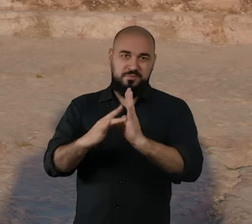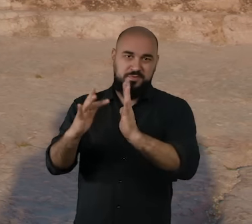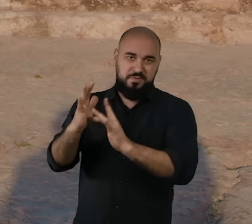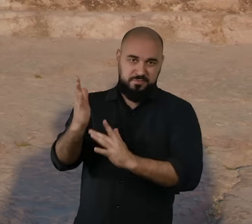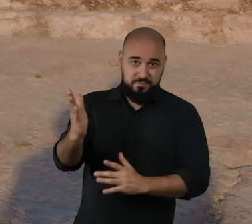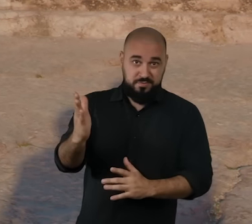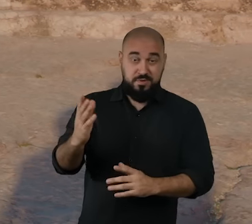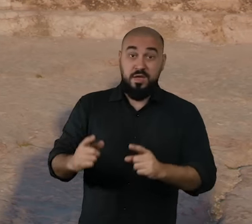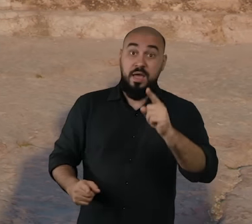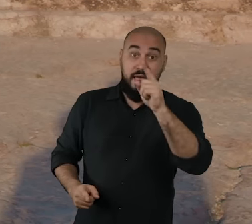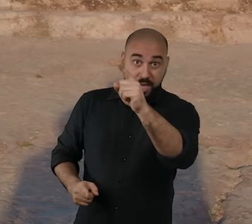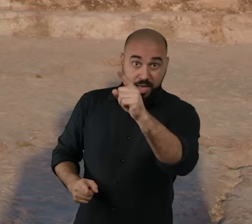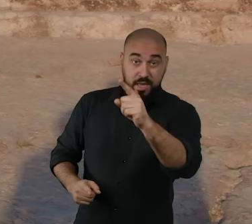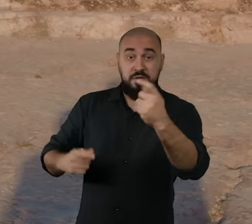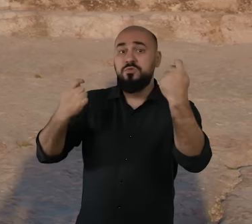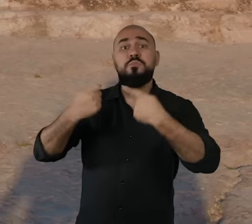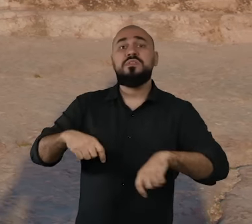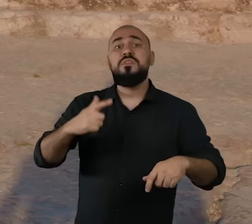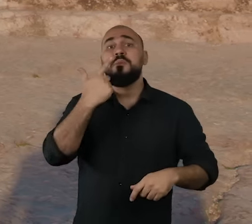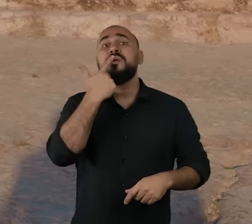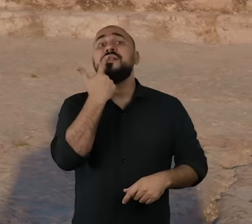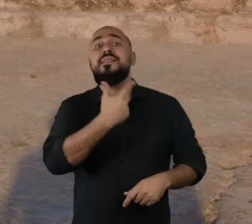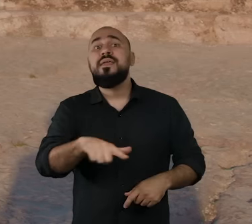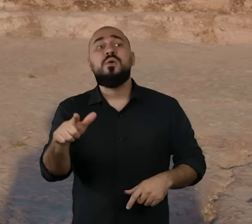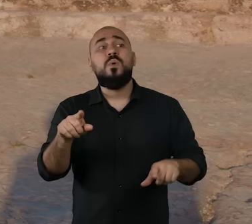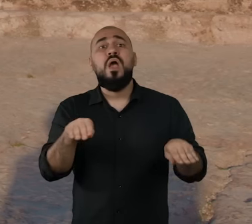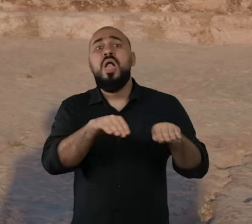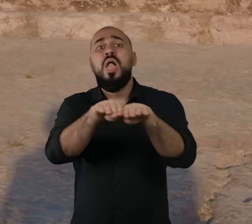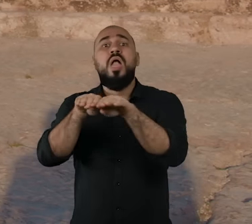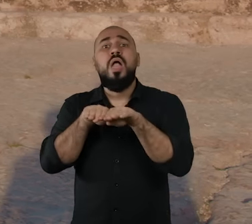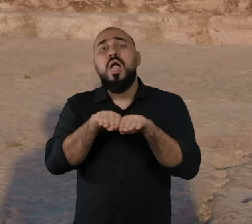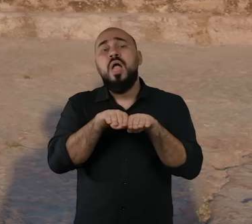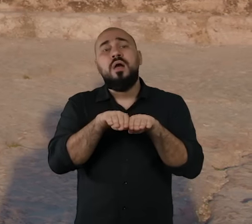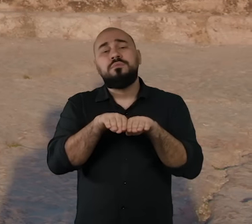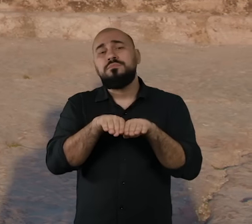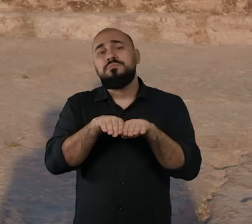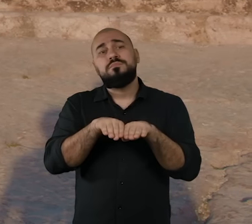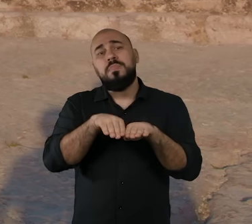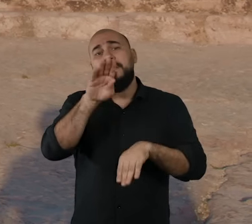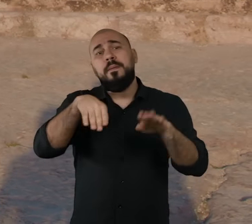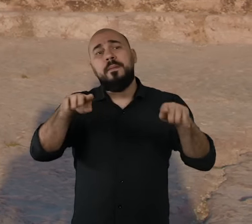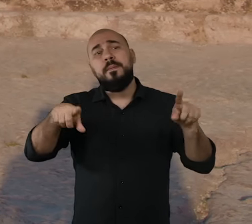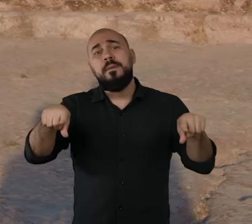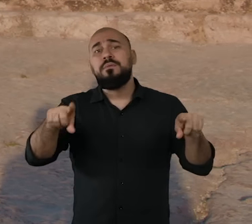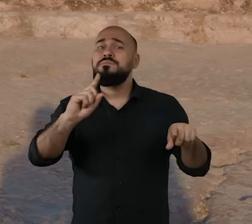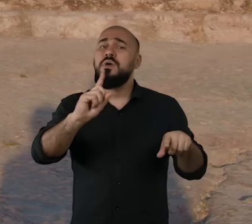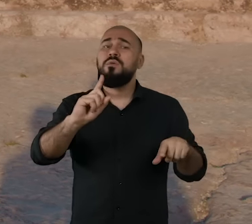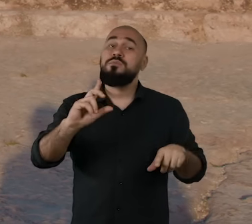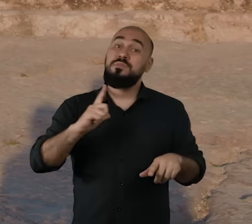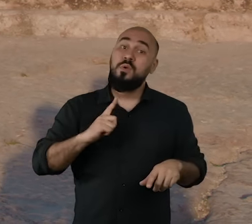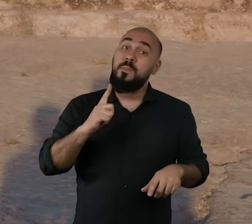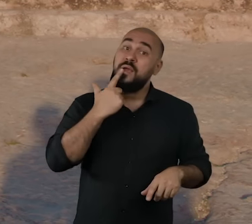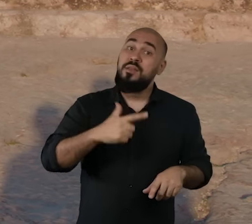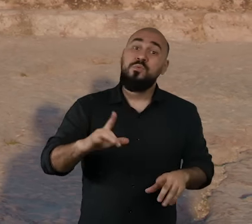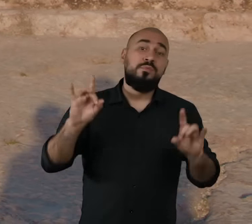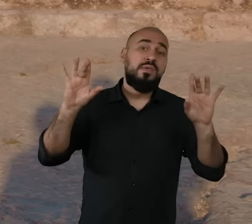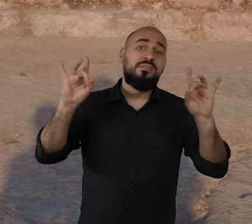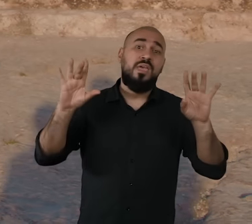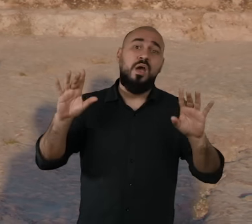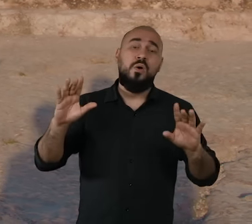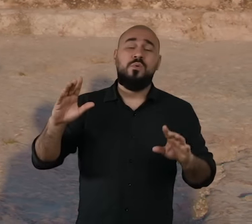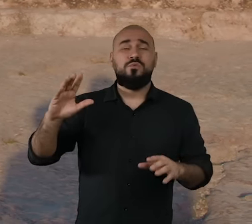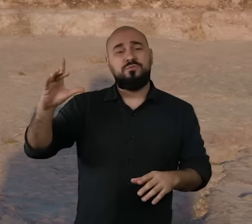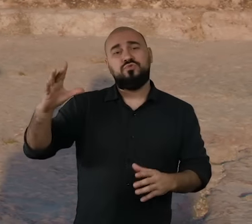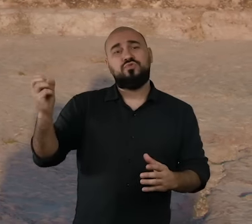não precisaremos nem de uma língua franca como o grego, porque todos falaremos a língua celestial, a